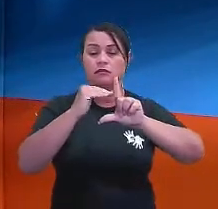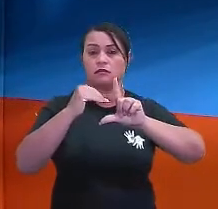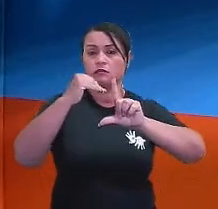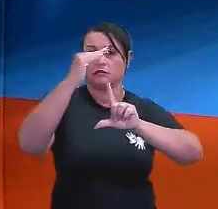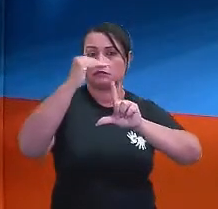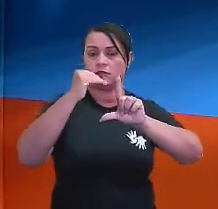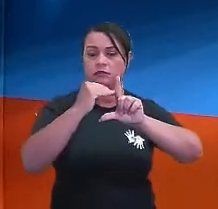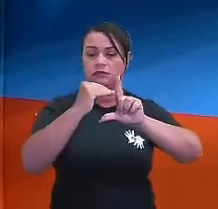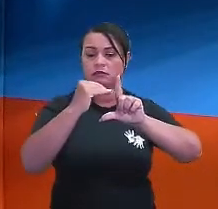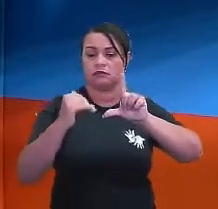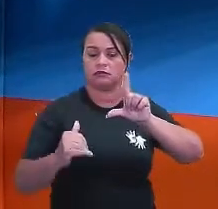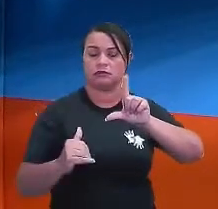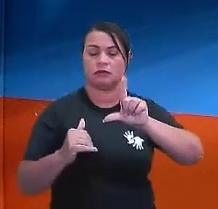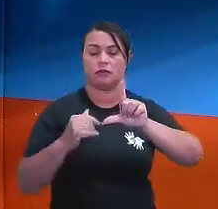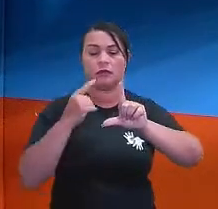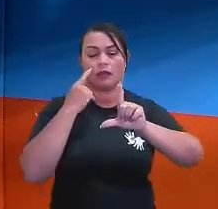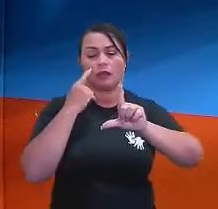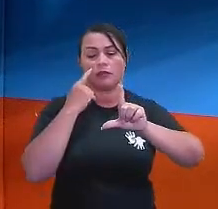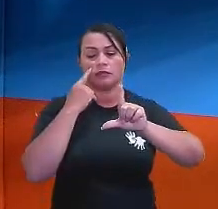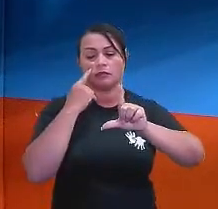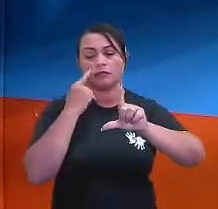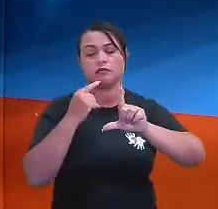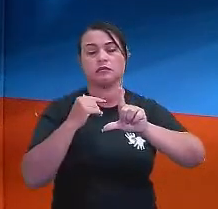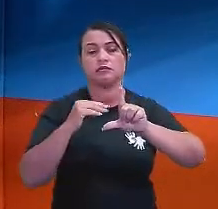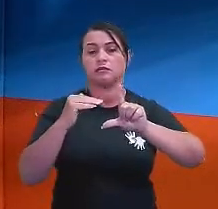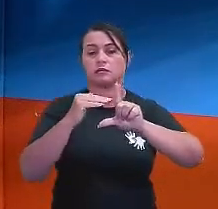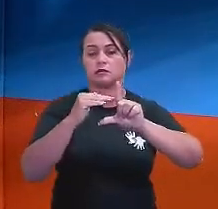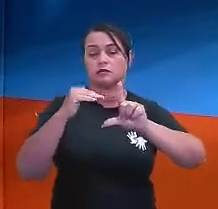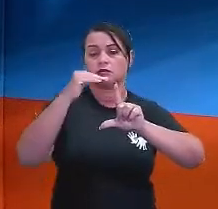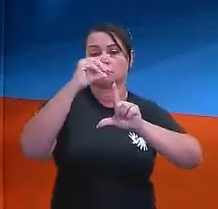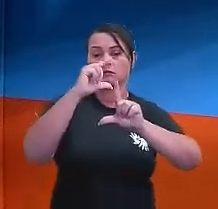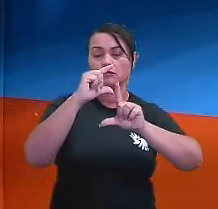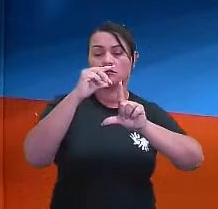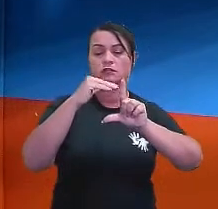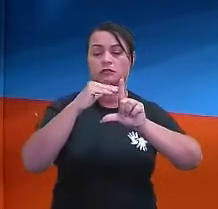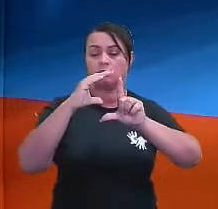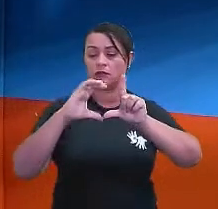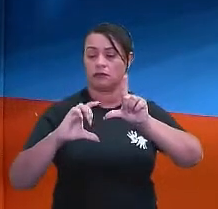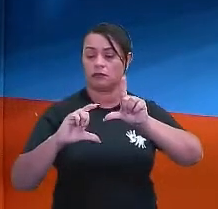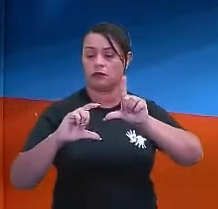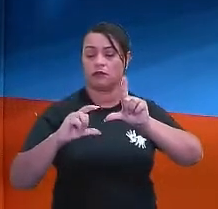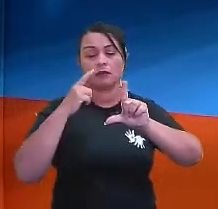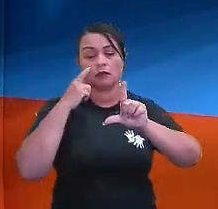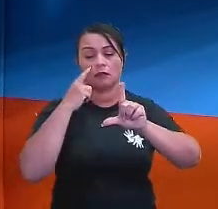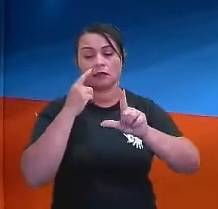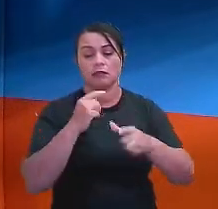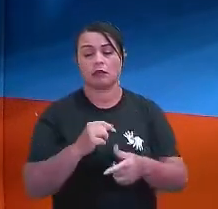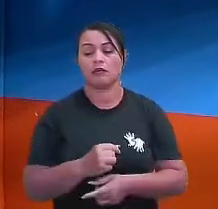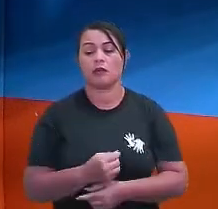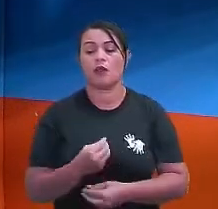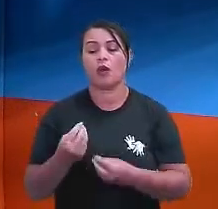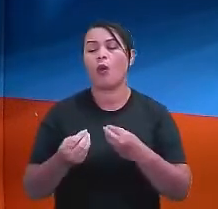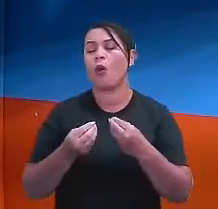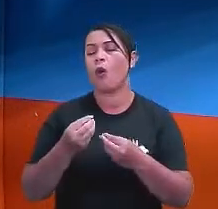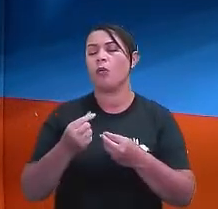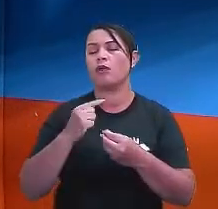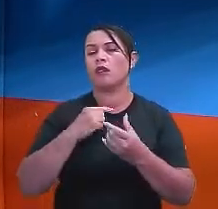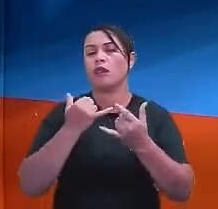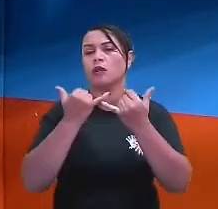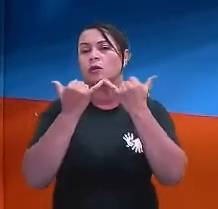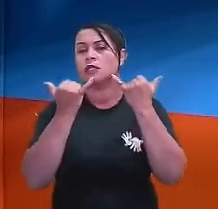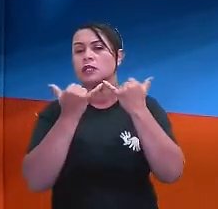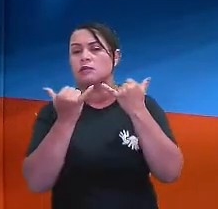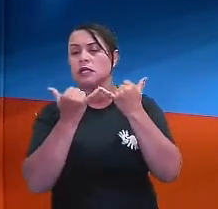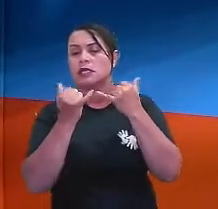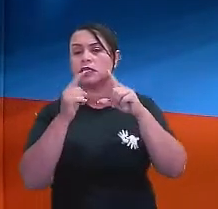triângulo maior, né? Um menor sobreposto num triângulo maior. Então, eu tenho essa relação. De acordo com a semelhança de